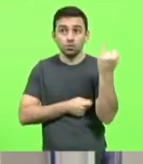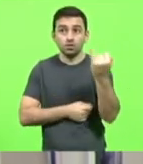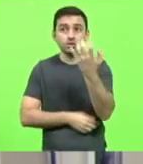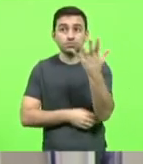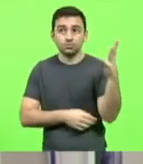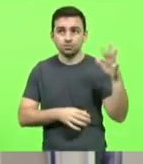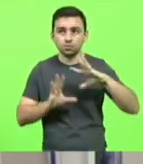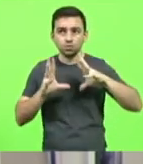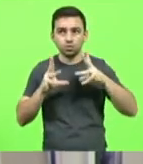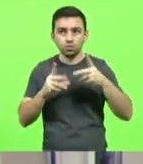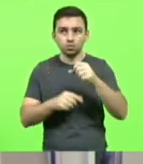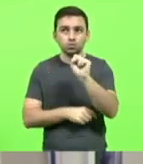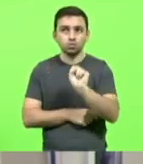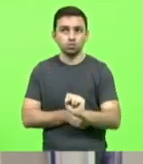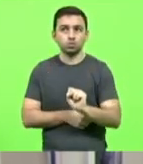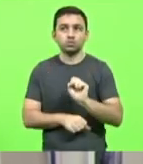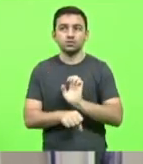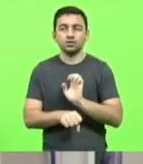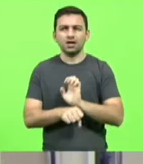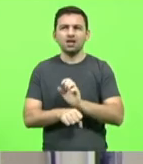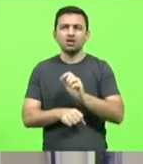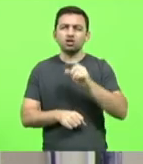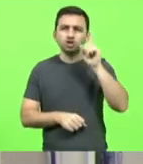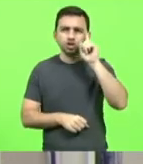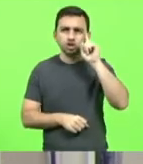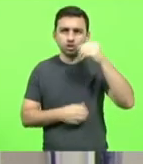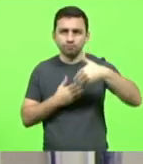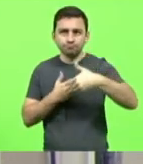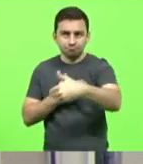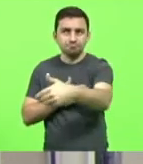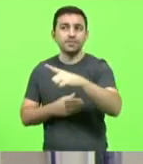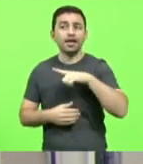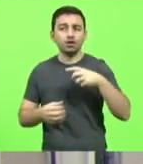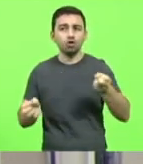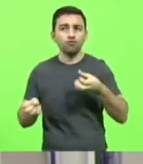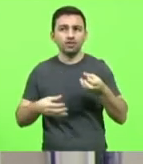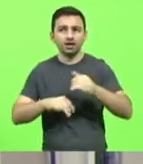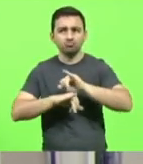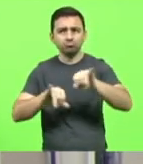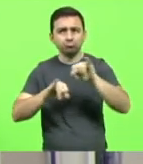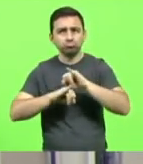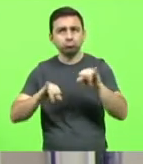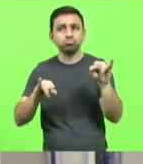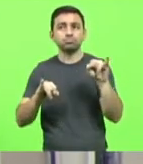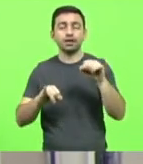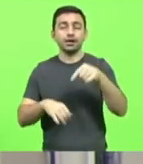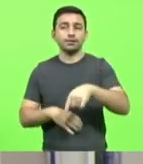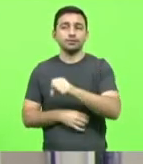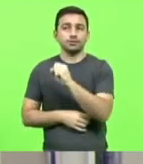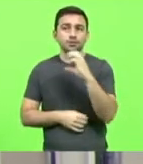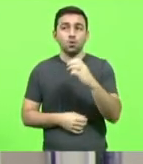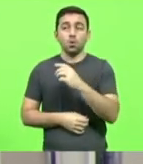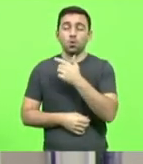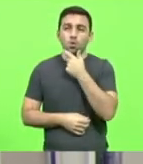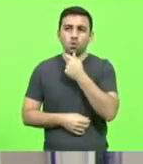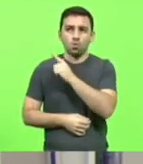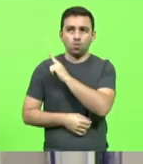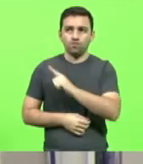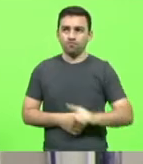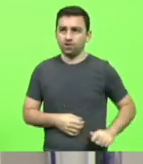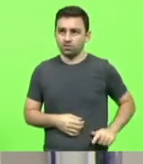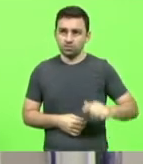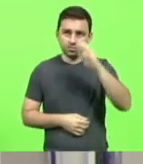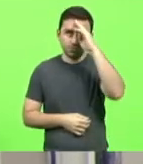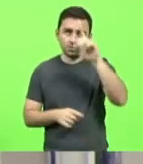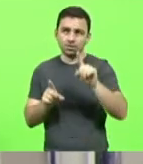Estado. Teremos nos próximos dias novidades sendo anunciadas aqui em Santa Catarina pelo governador Carlos Moisés e